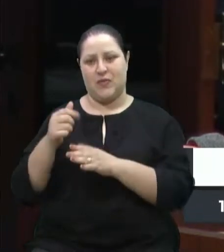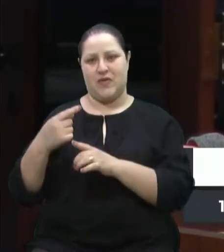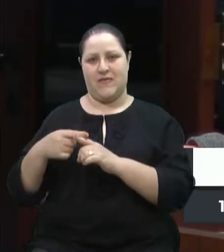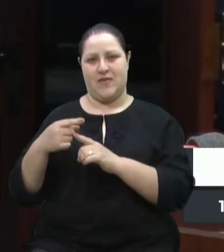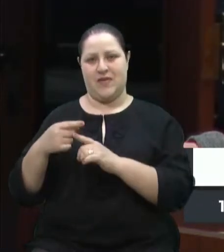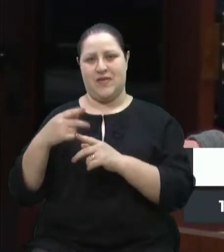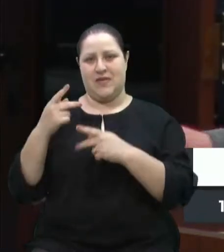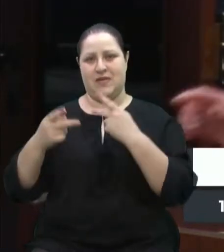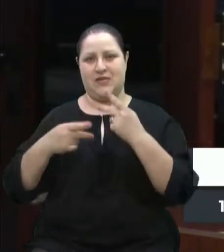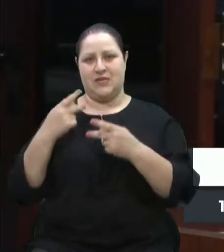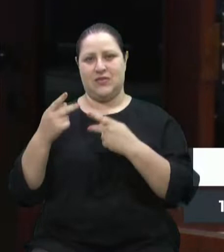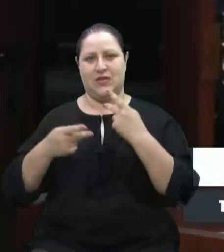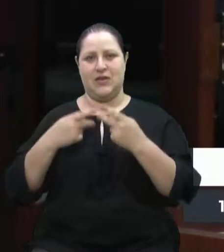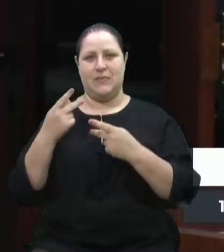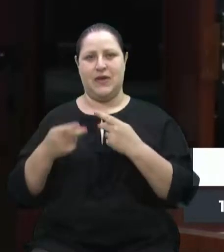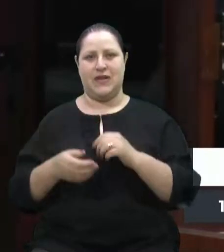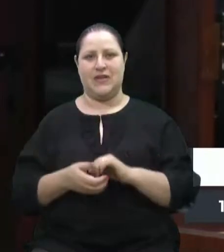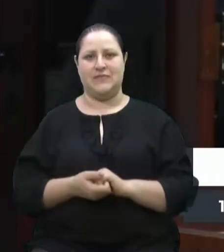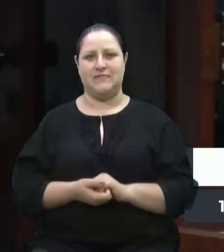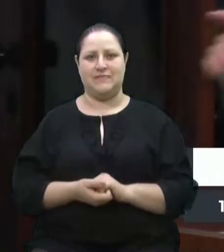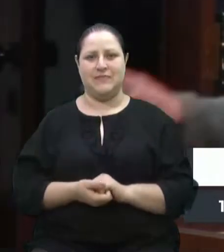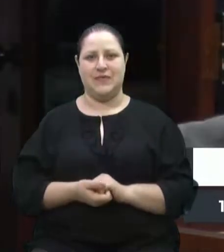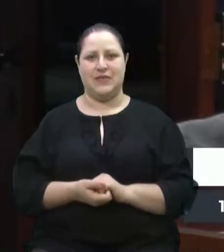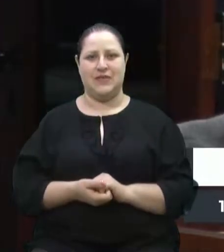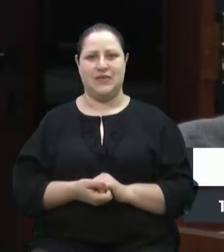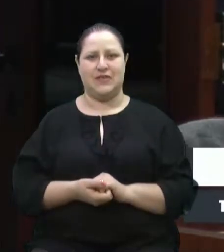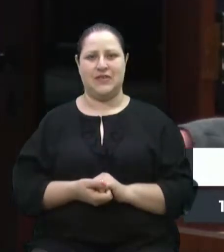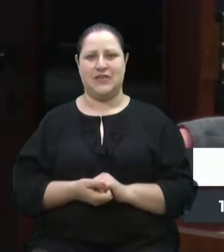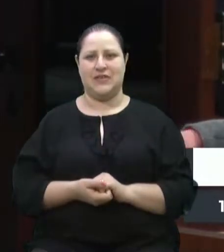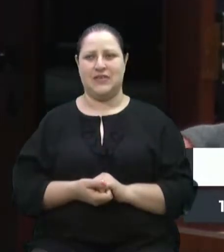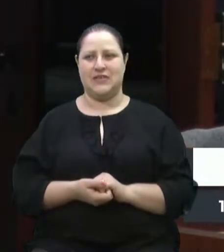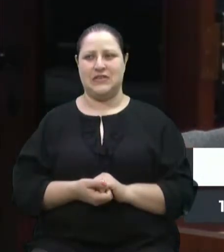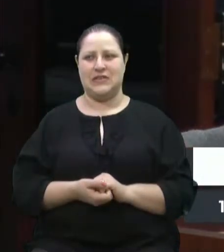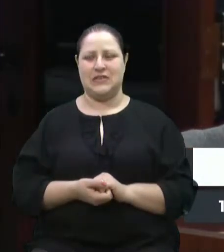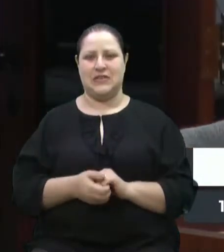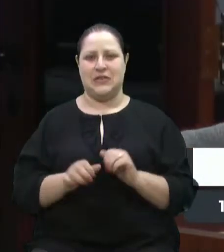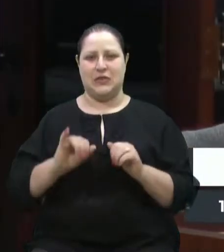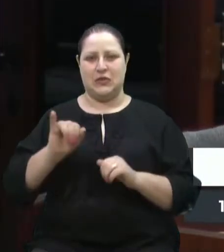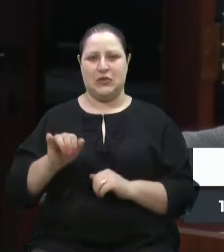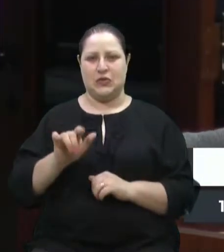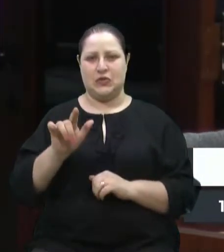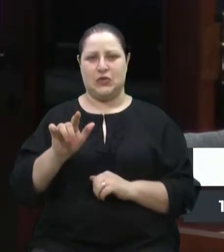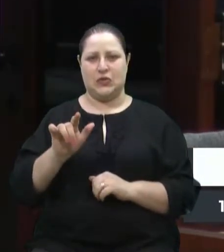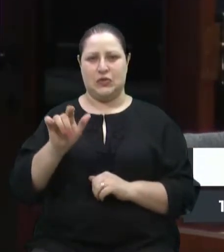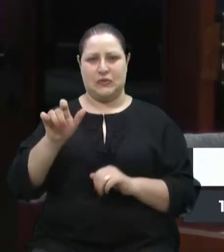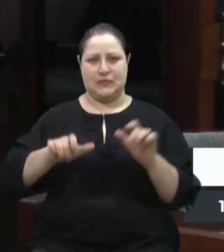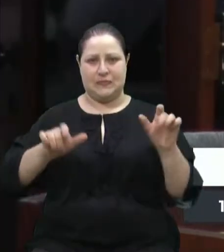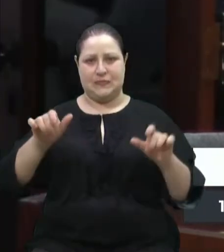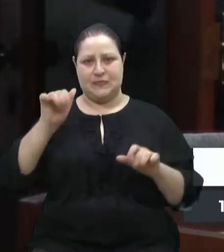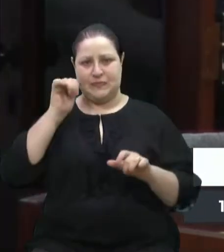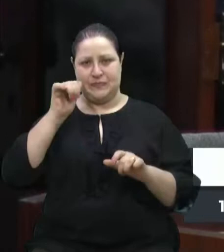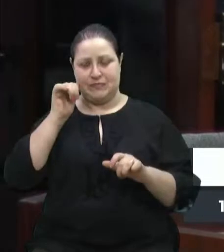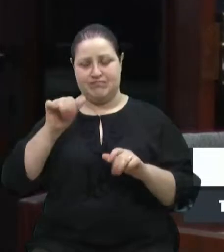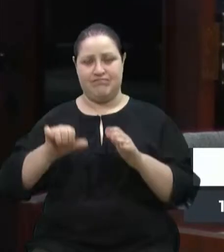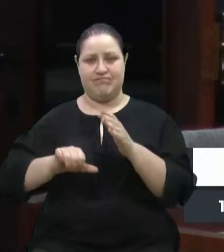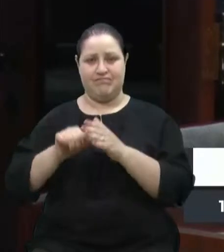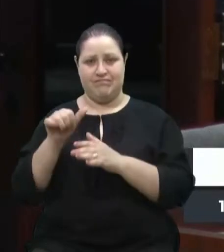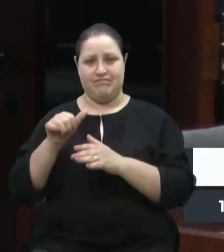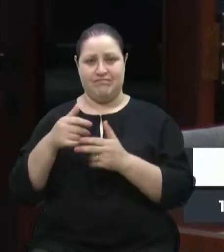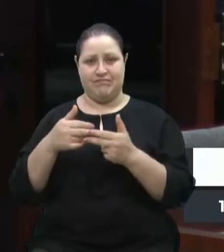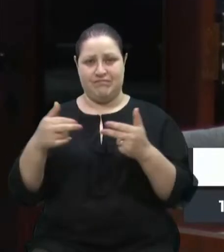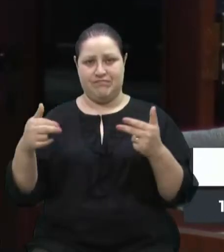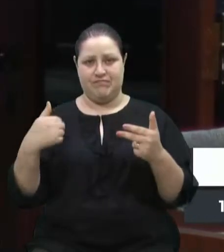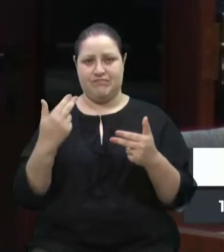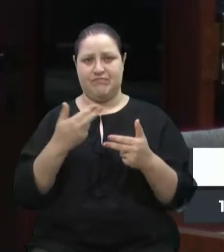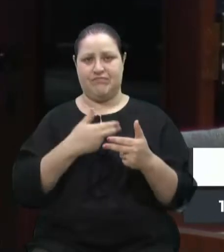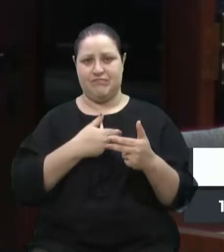vez do meu primeiro projeto nesta casa. O Júlio das Pretas foi uma das primeiras coisas que o